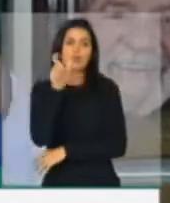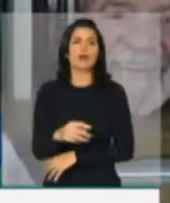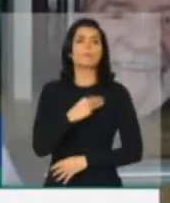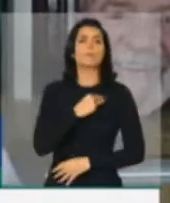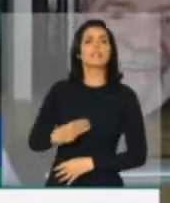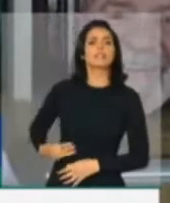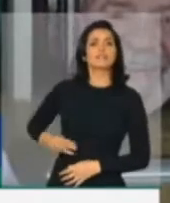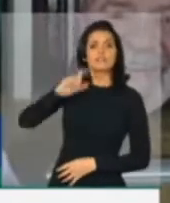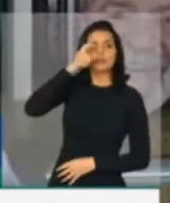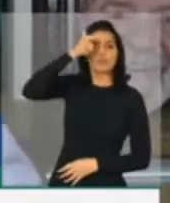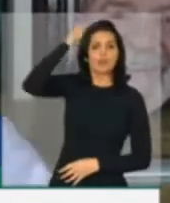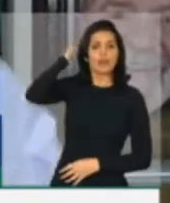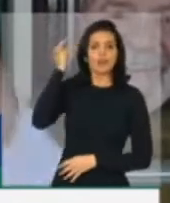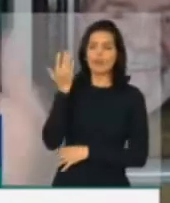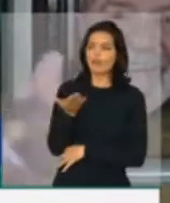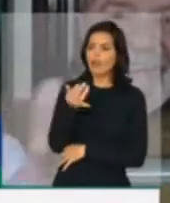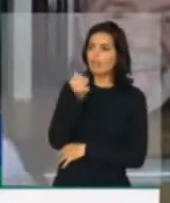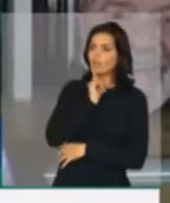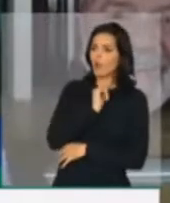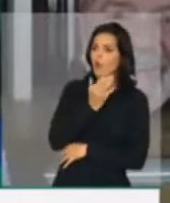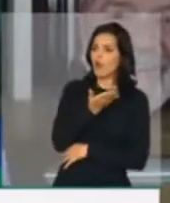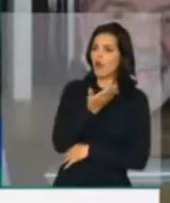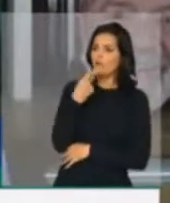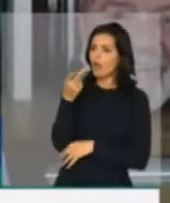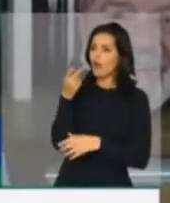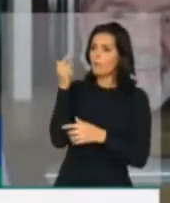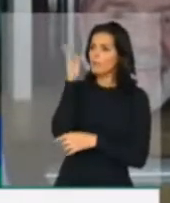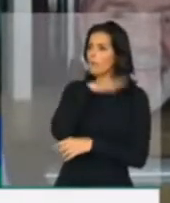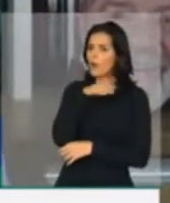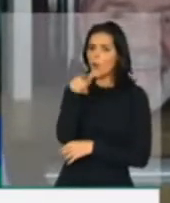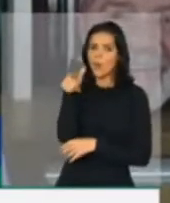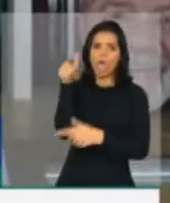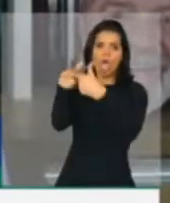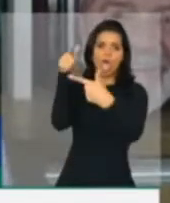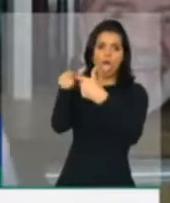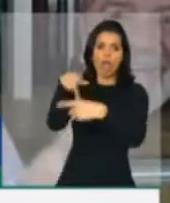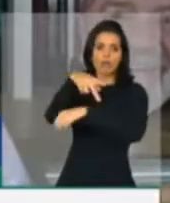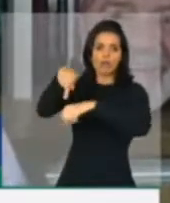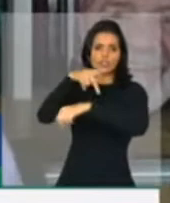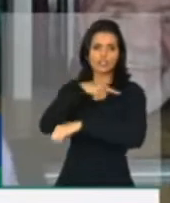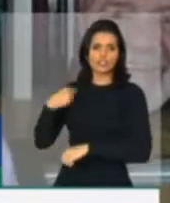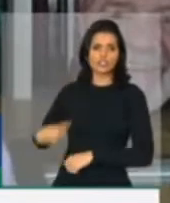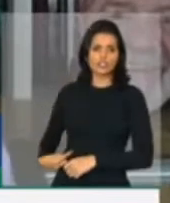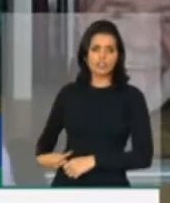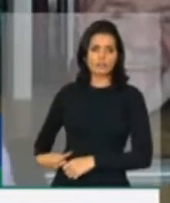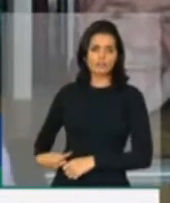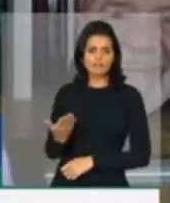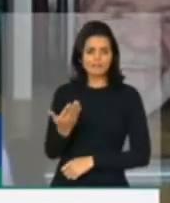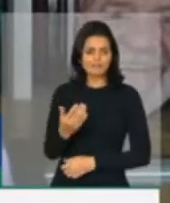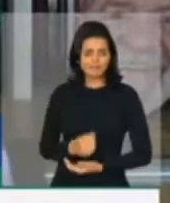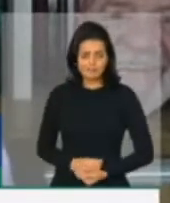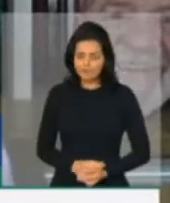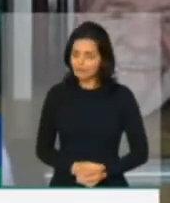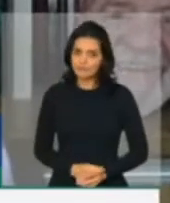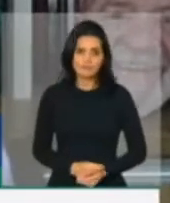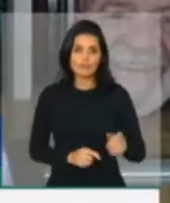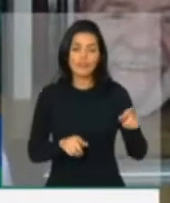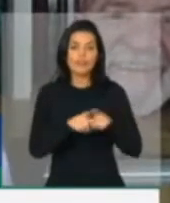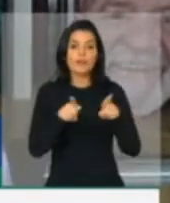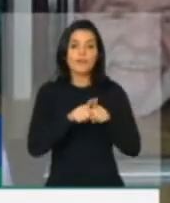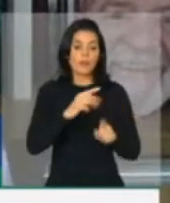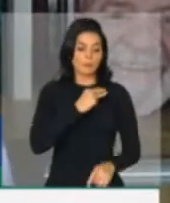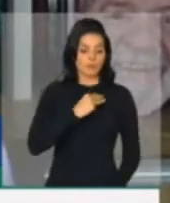gratuita, resolve atacar os chineses. Aí vem o ministro Ramos, chefe da Casa Civil,